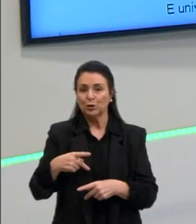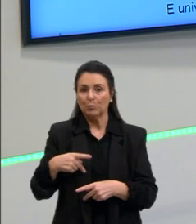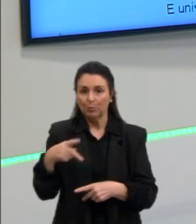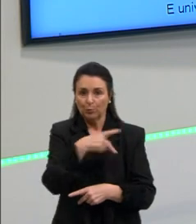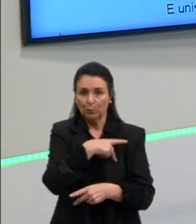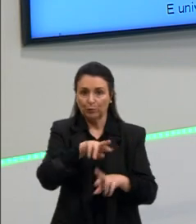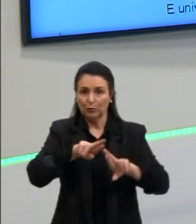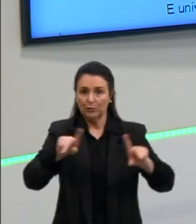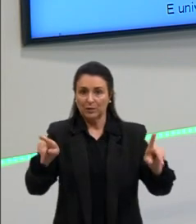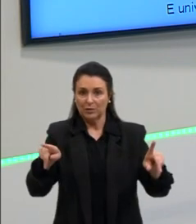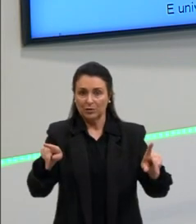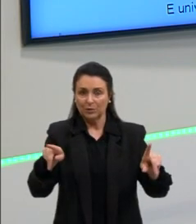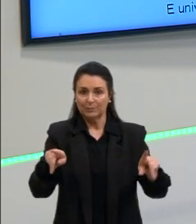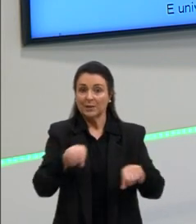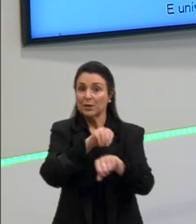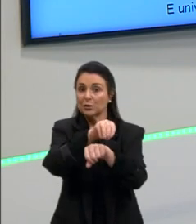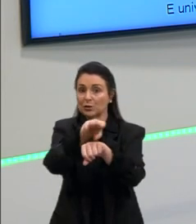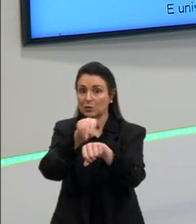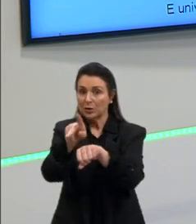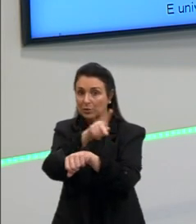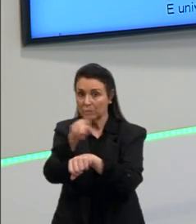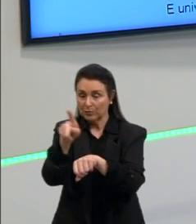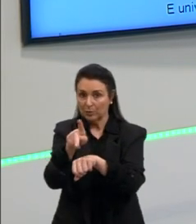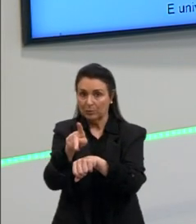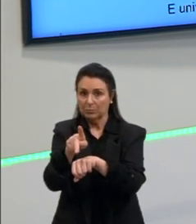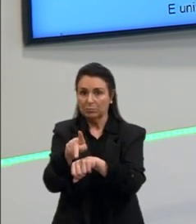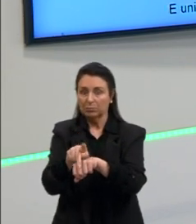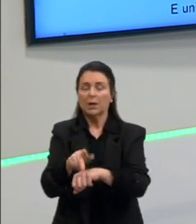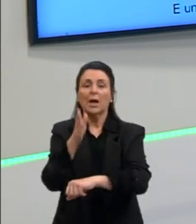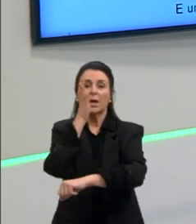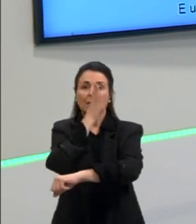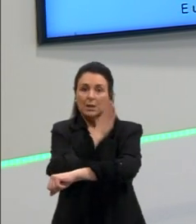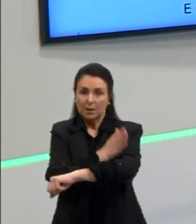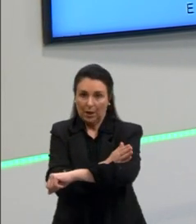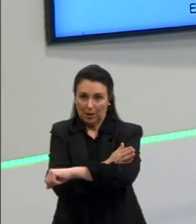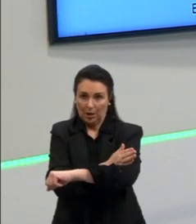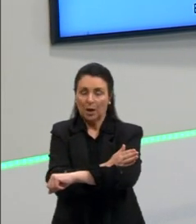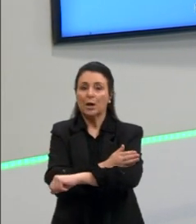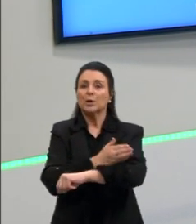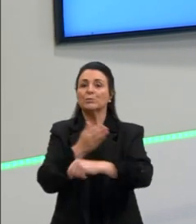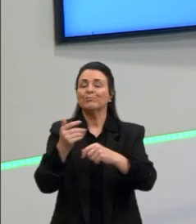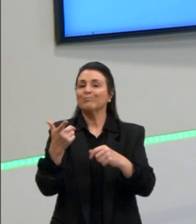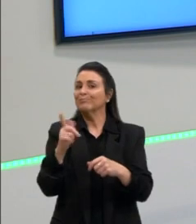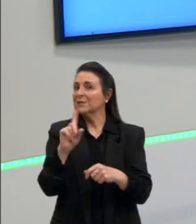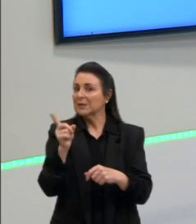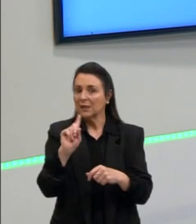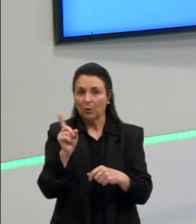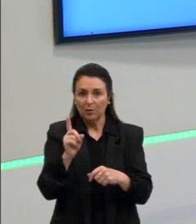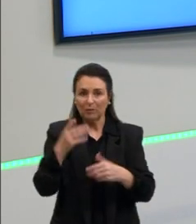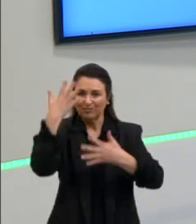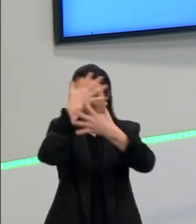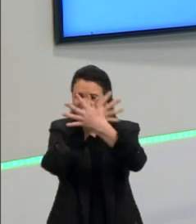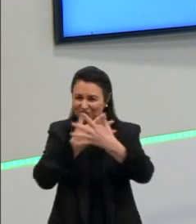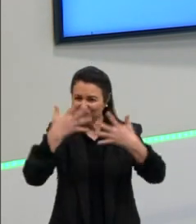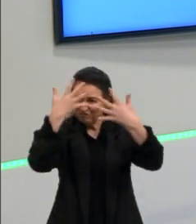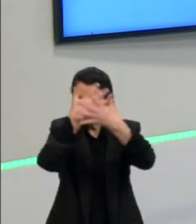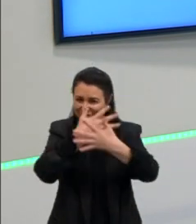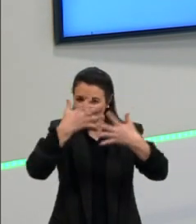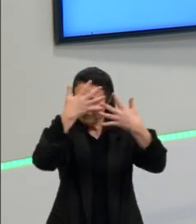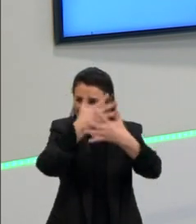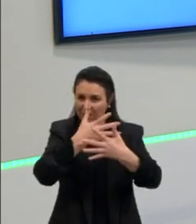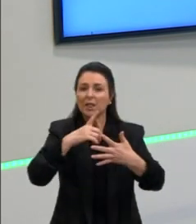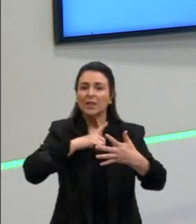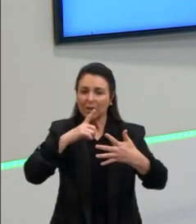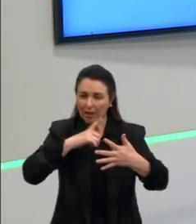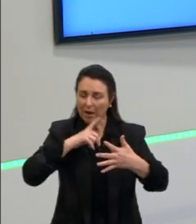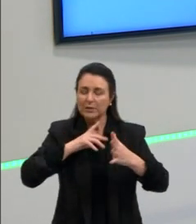queria finalizar com esse recado que a Idade Média não foi uma Idade das Trevas e que teve, sim, produção de conhecimento, inovações